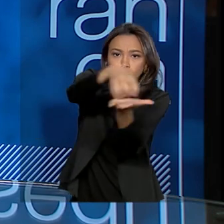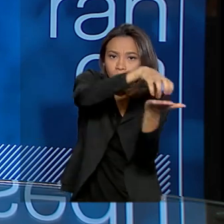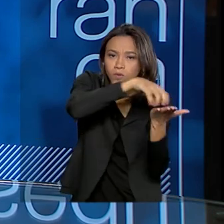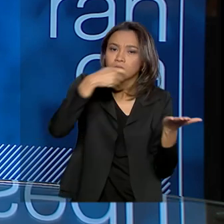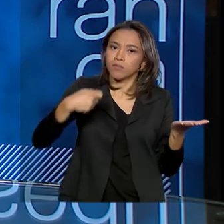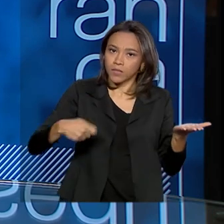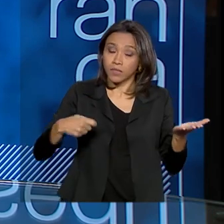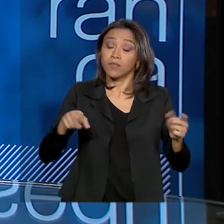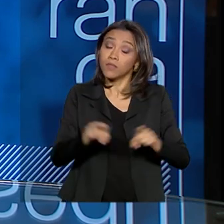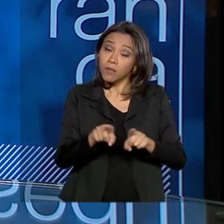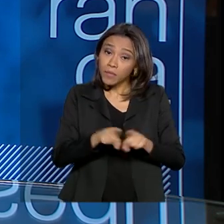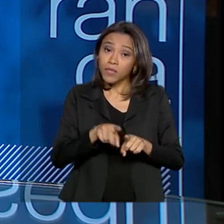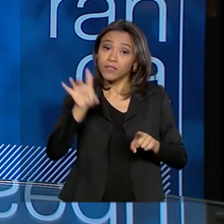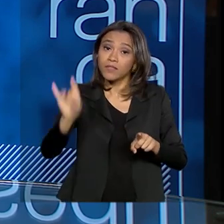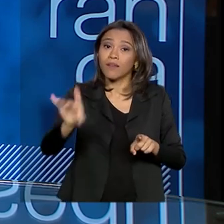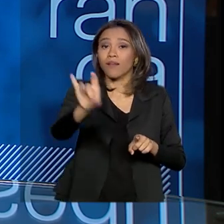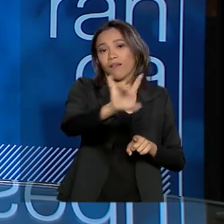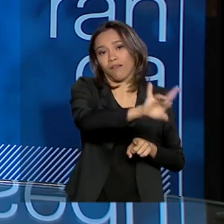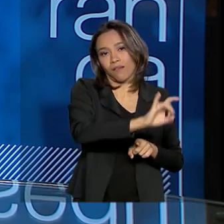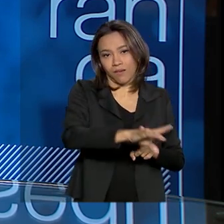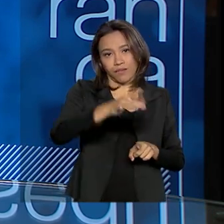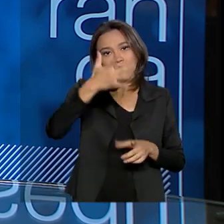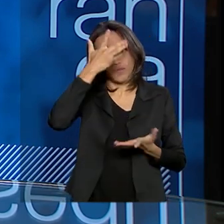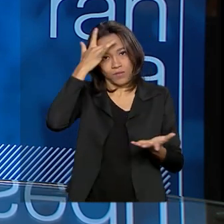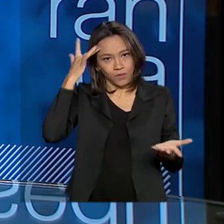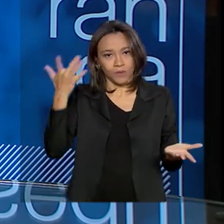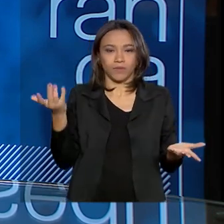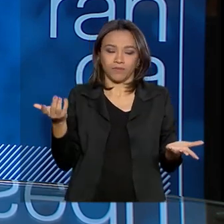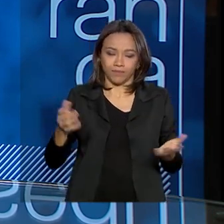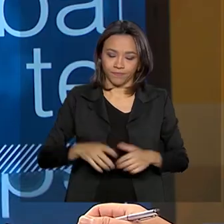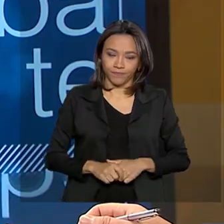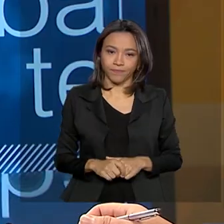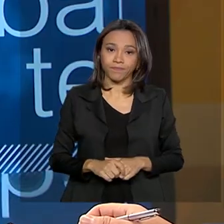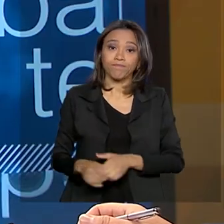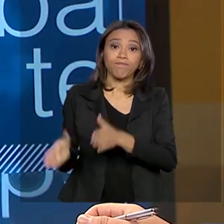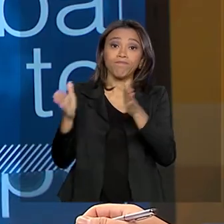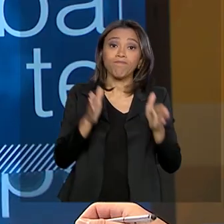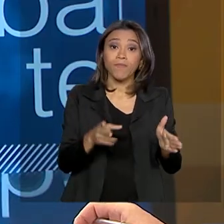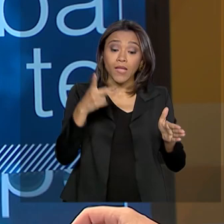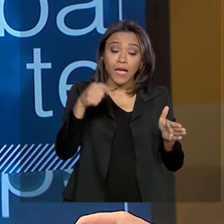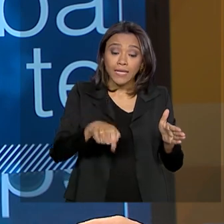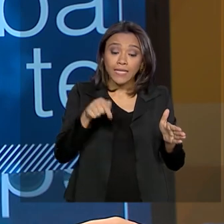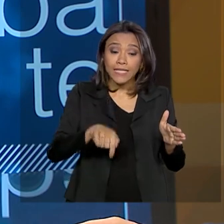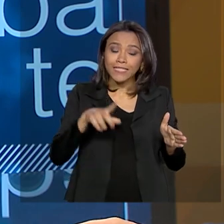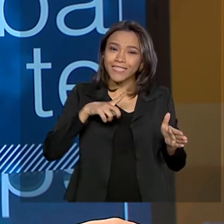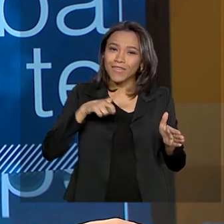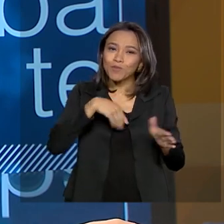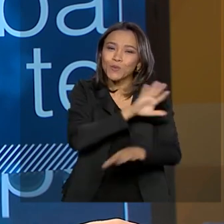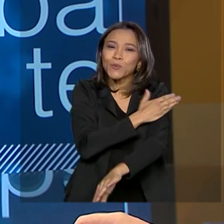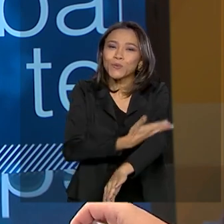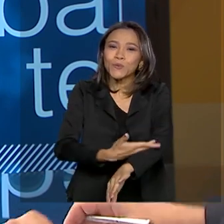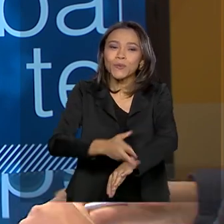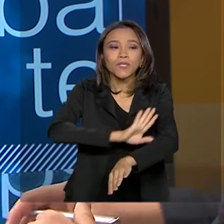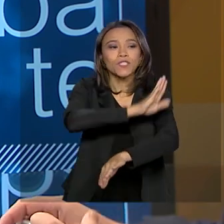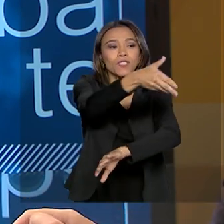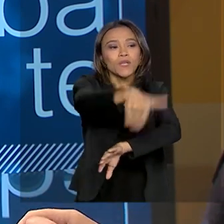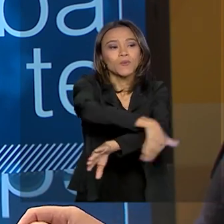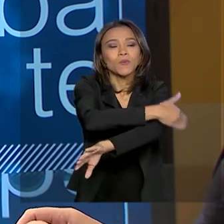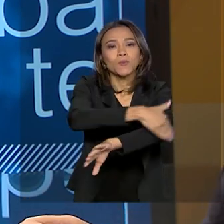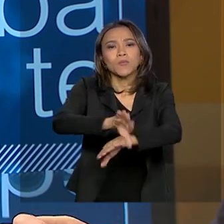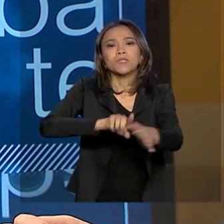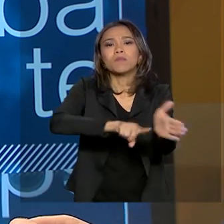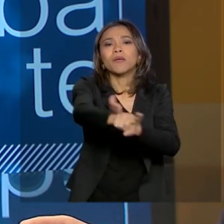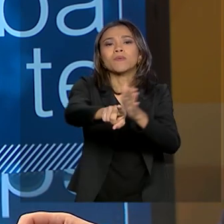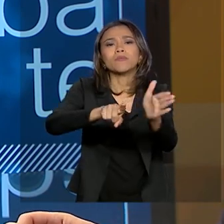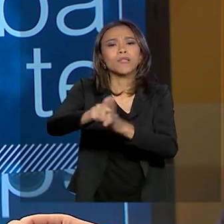de cada um desses atores, em especial o nosso usuário. Certo. Agora aqui no Brasil em Pauta, a gente tem o costume de ir às ruas para saber o